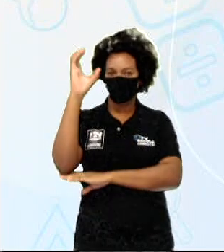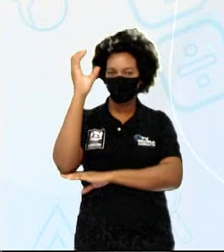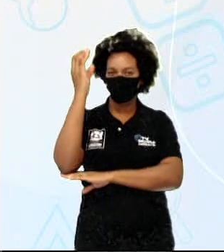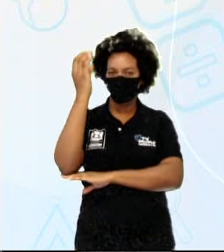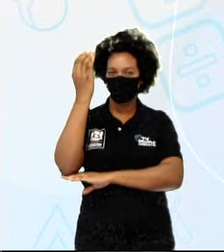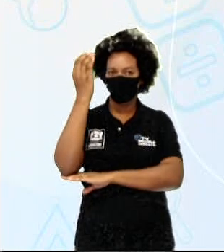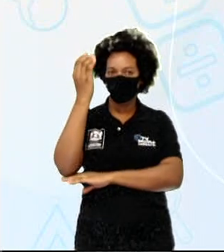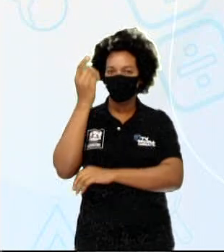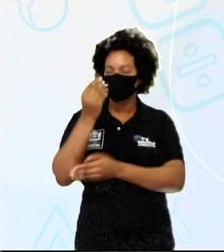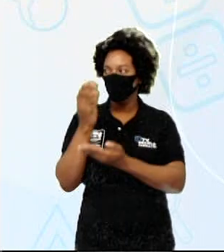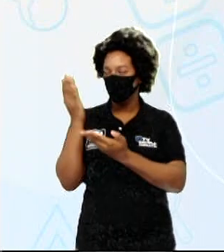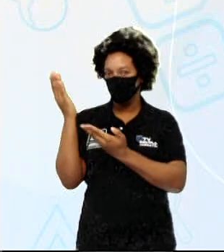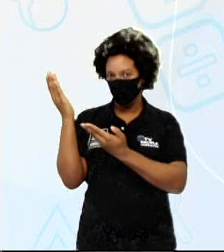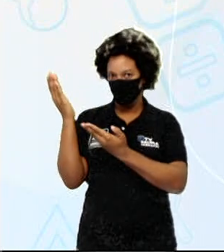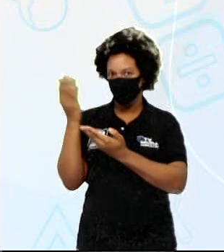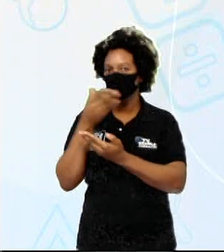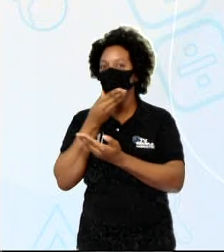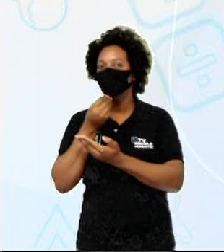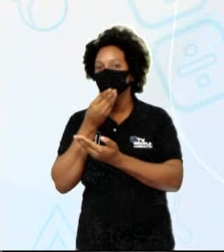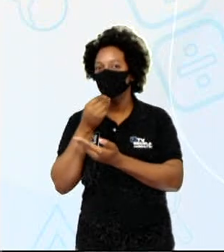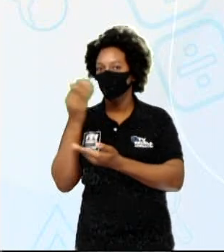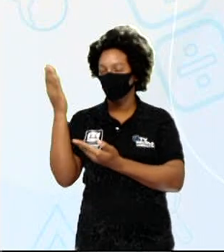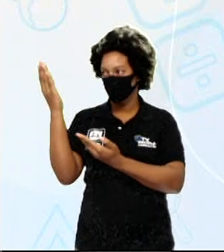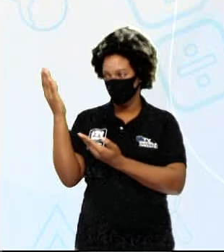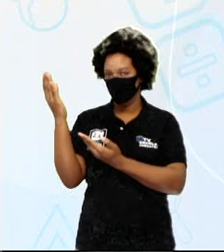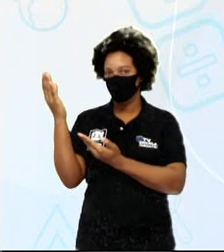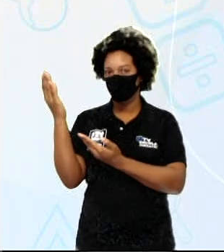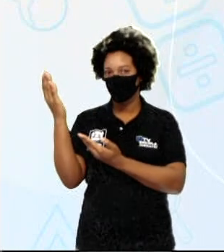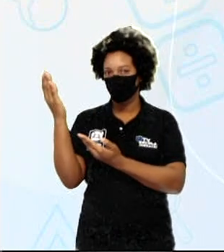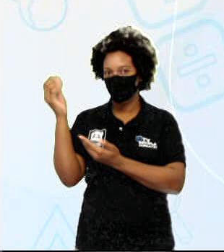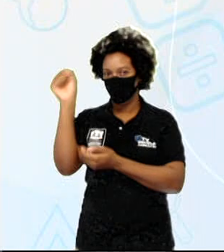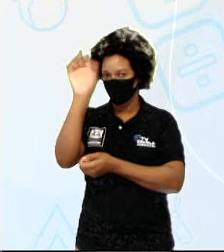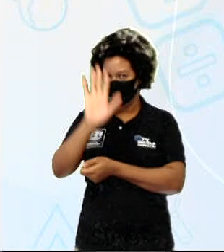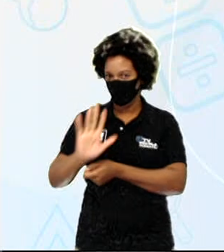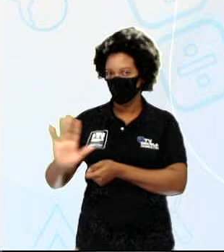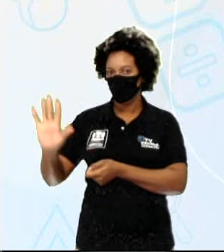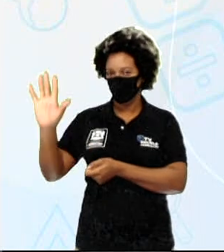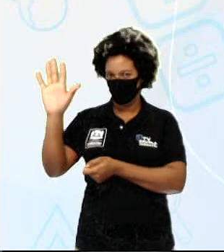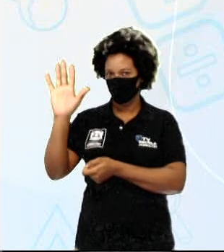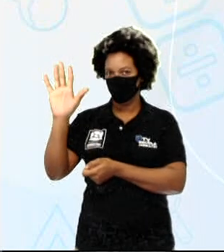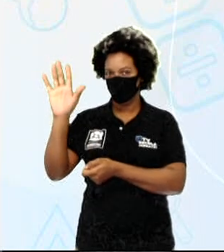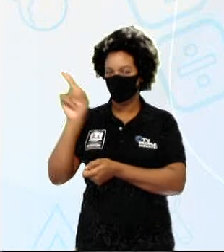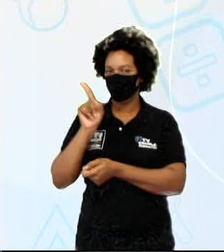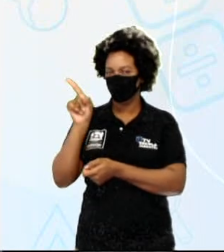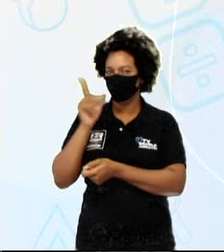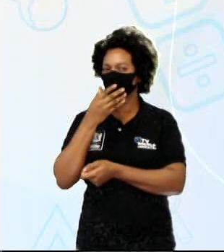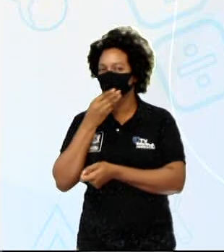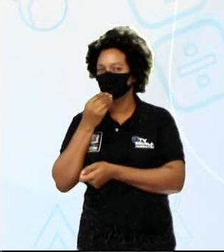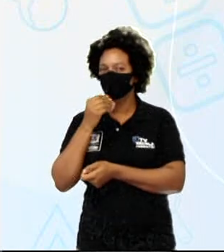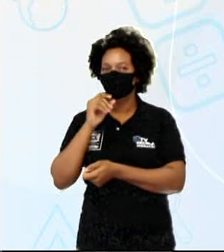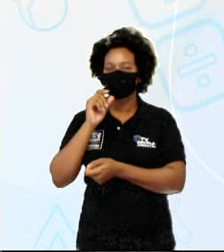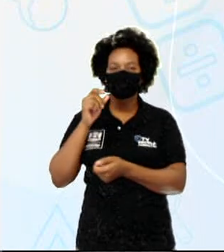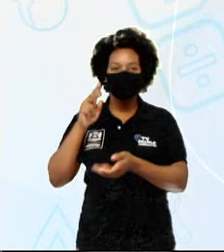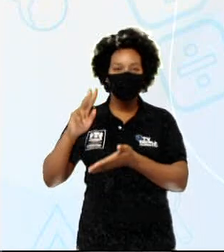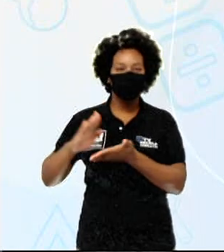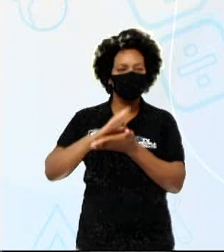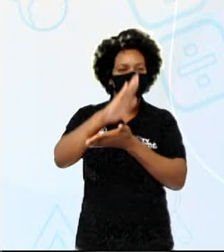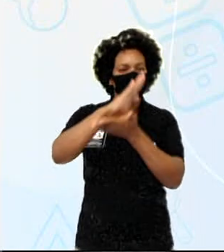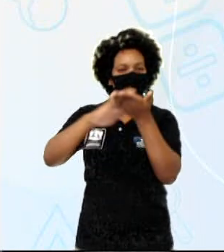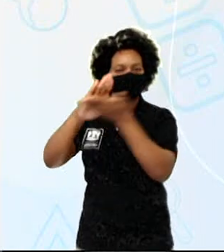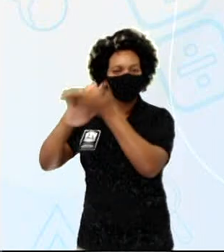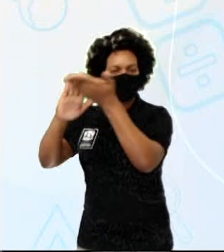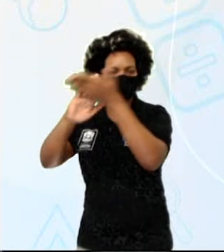chamado Charles Darwin. Este senhor que está aqui. Esse senhor viajou o mundo inteiro